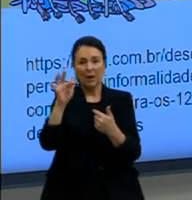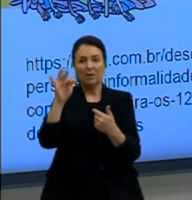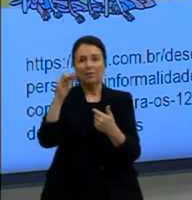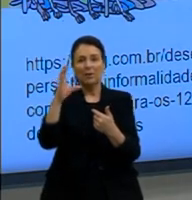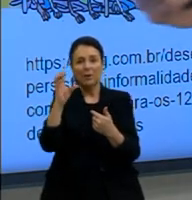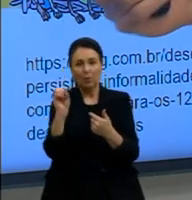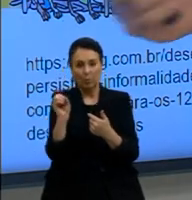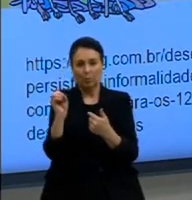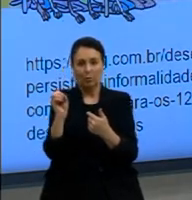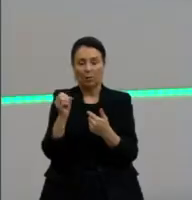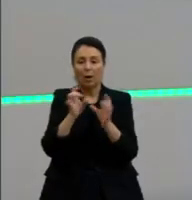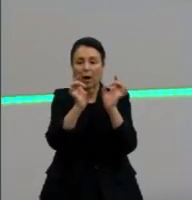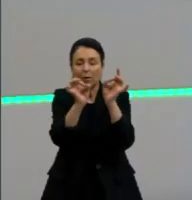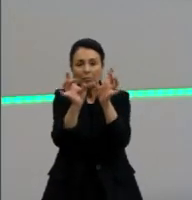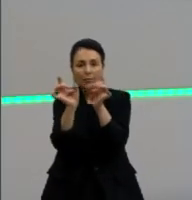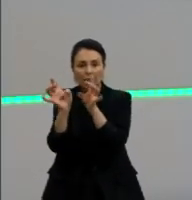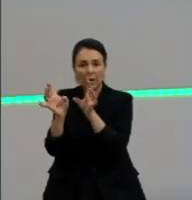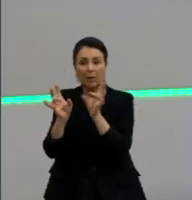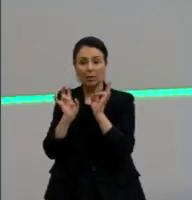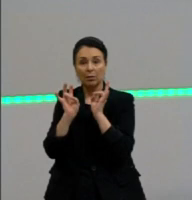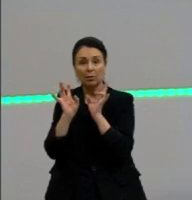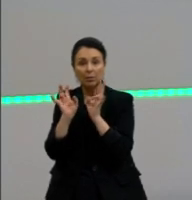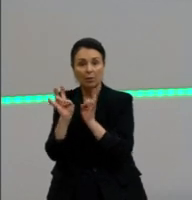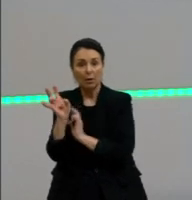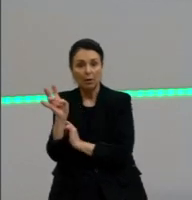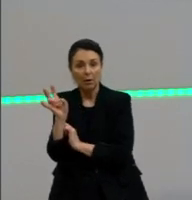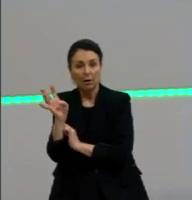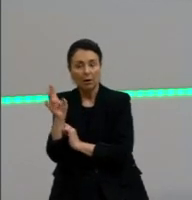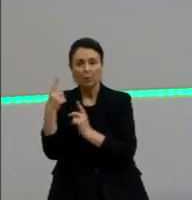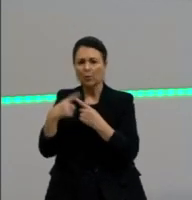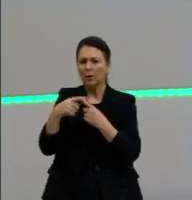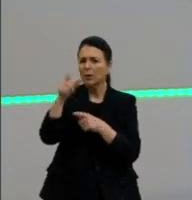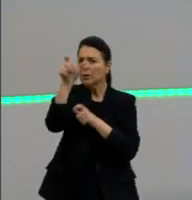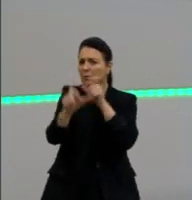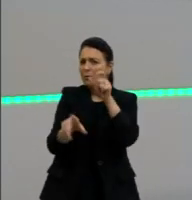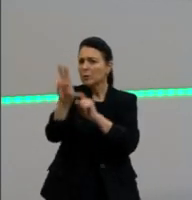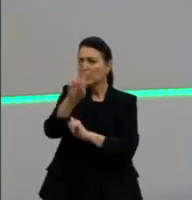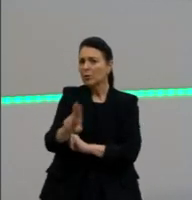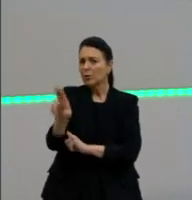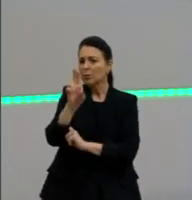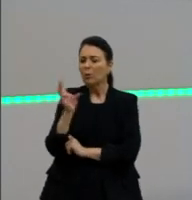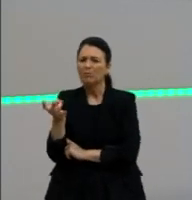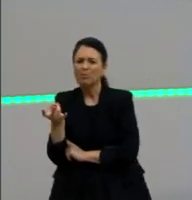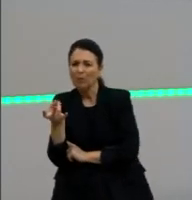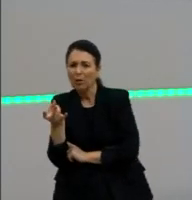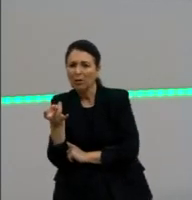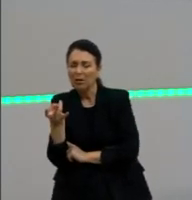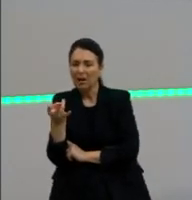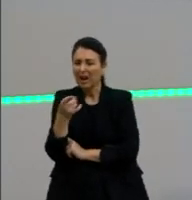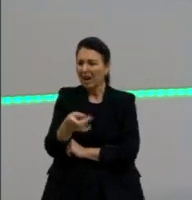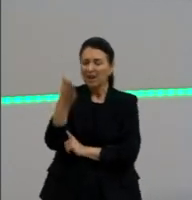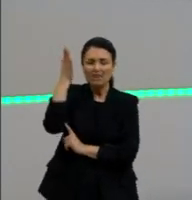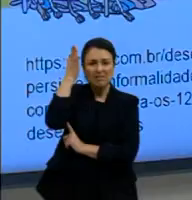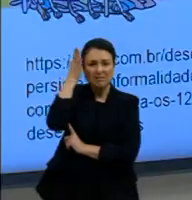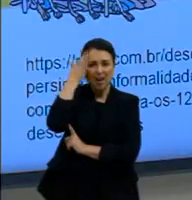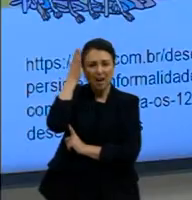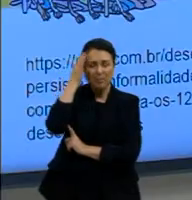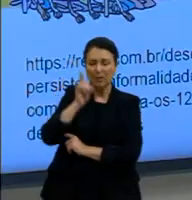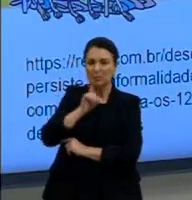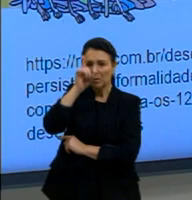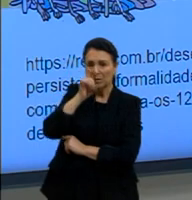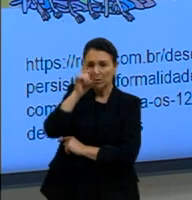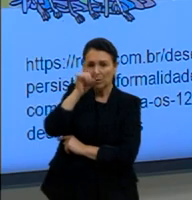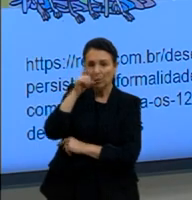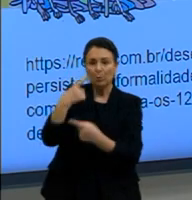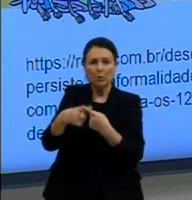isso? Por que as guerras de facções? Por que tem levado as pessoas à droga? O que leva, mesmo as pessoas sabendo desse risco, o que leva